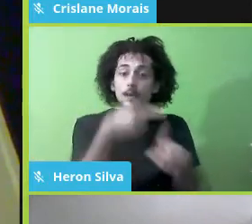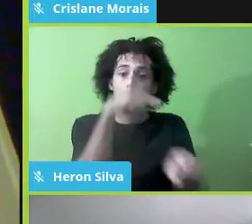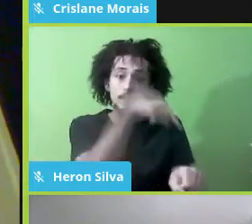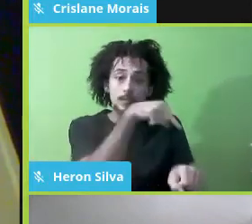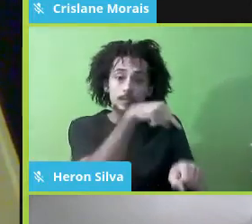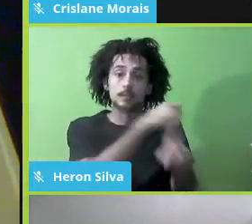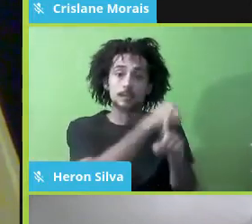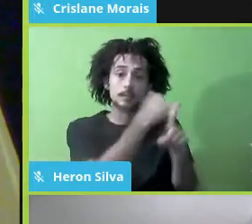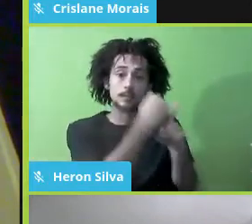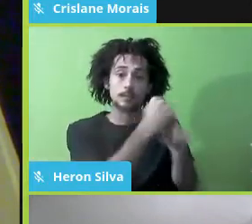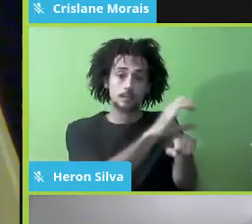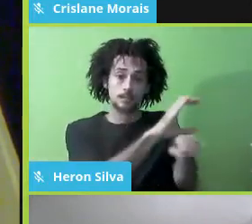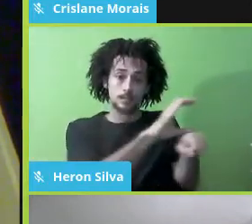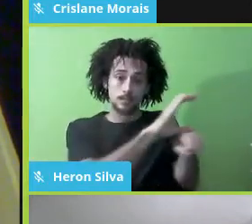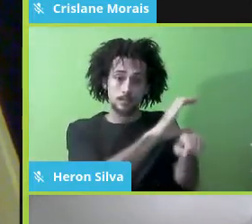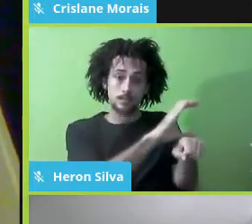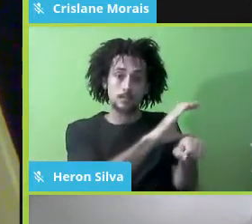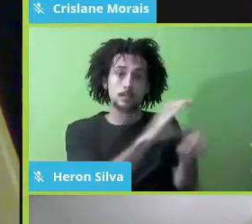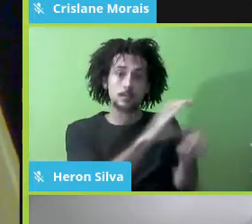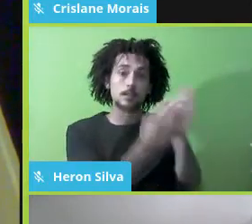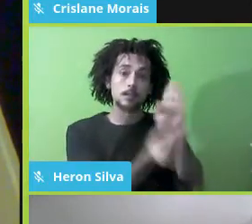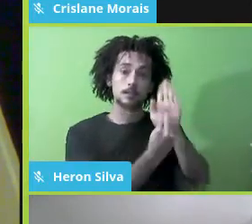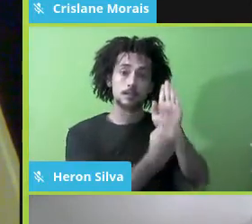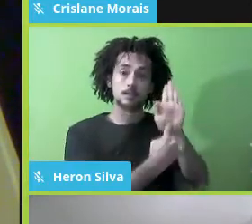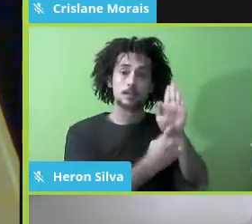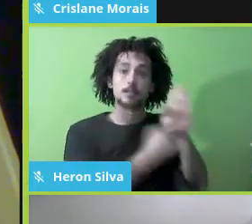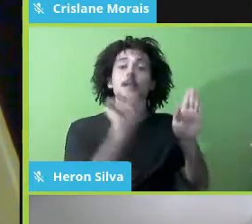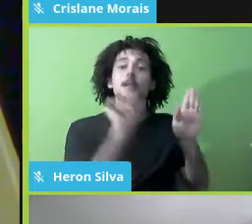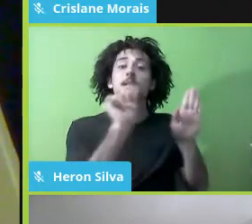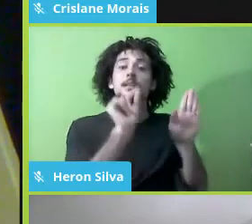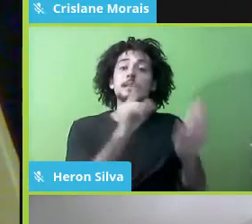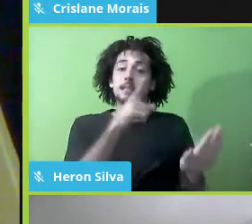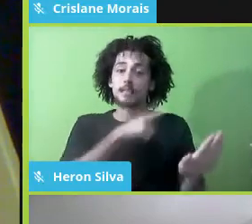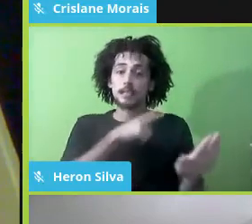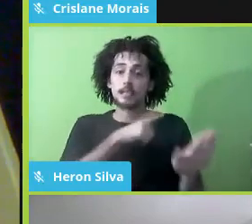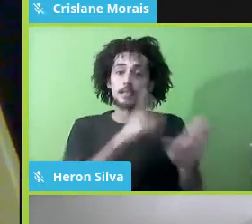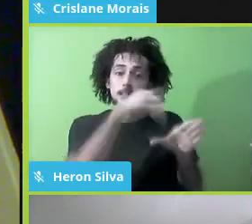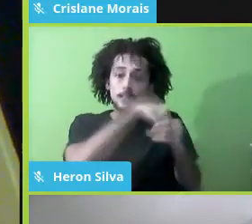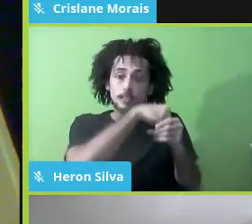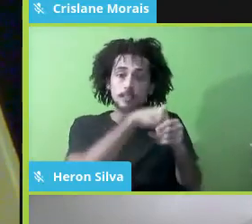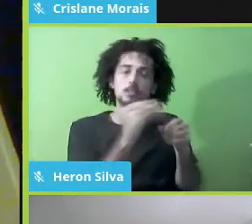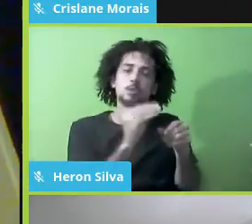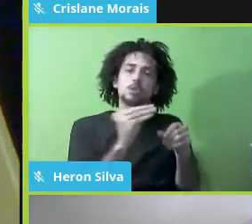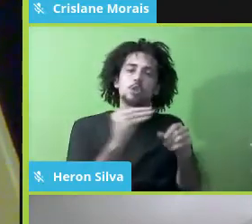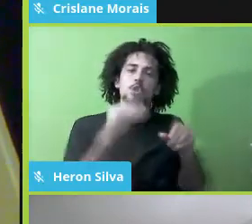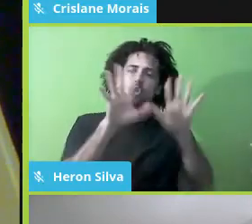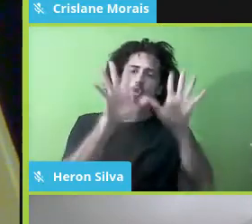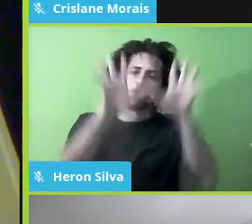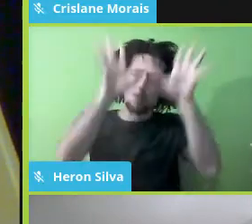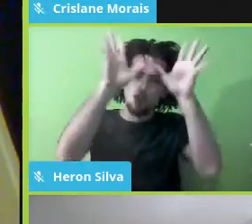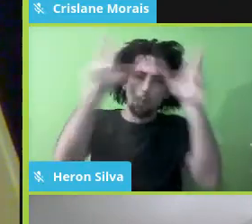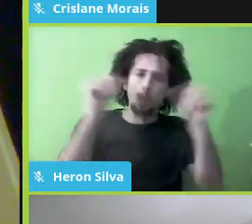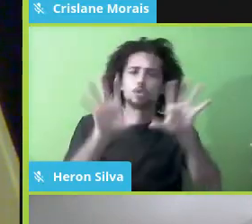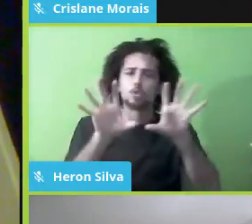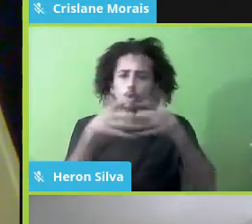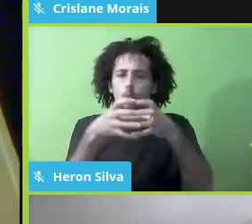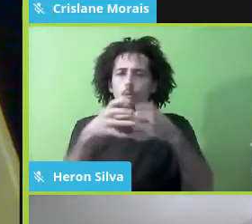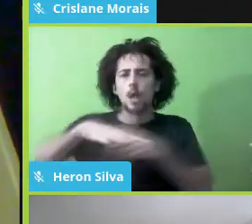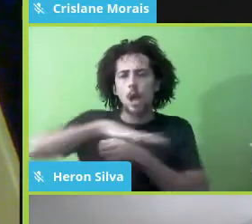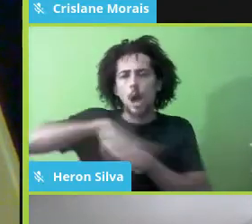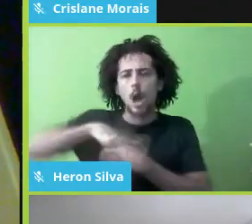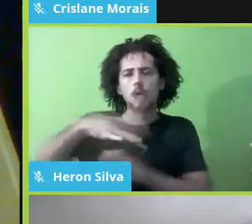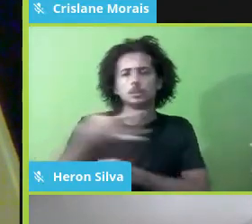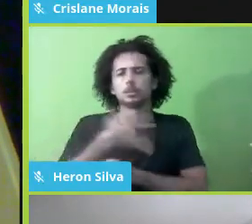de democracia participativa enorme. São os conselhos, os comitês, área de saúde, educação,